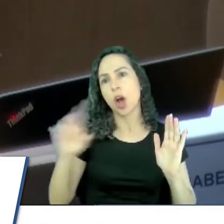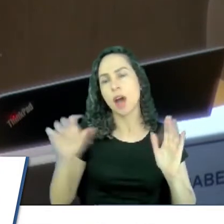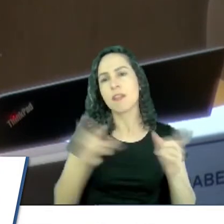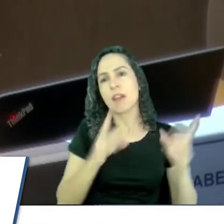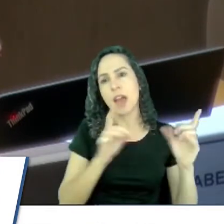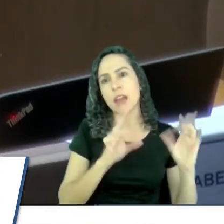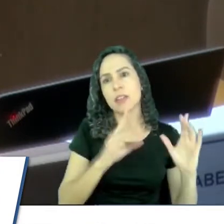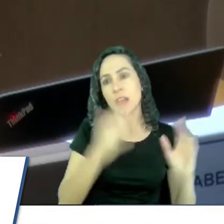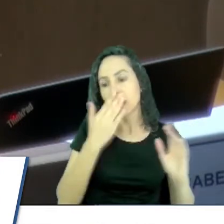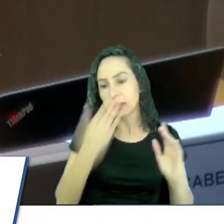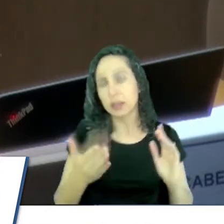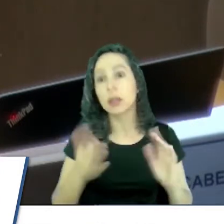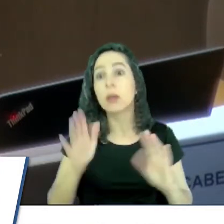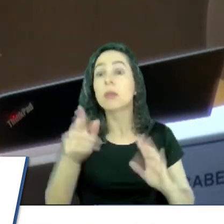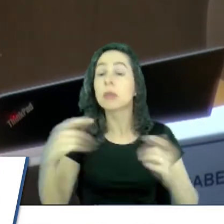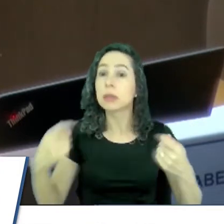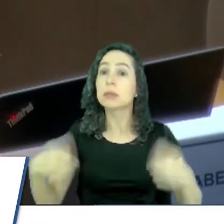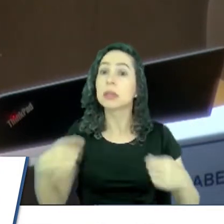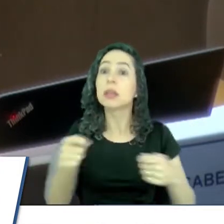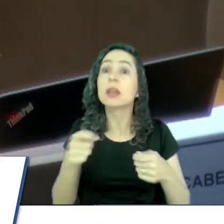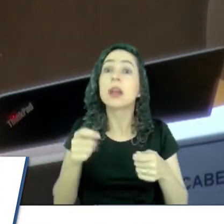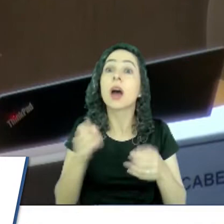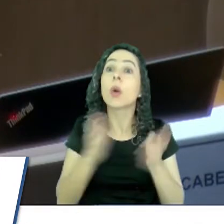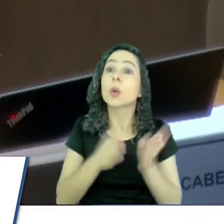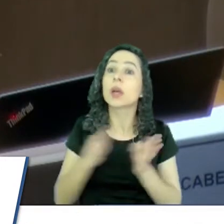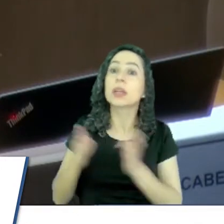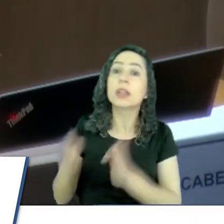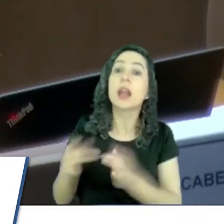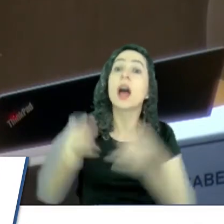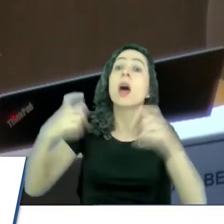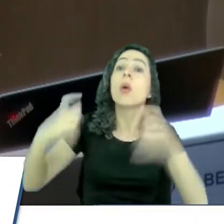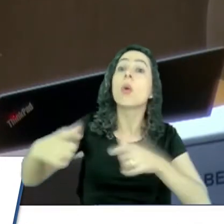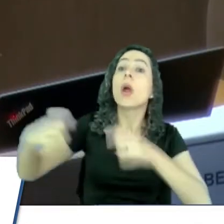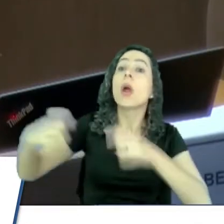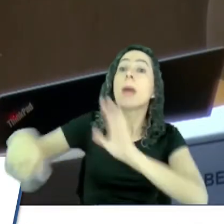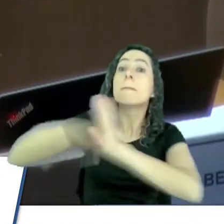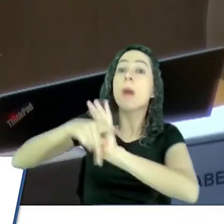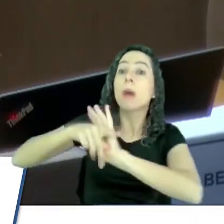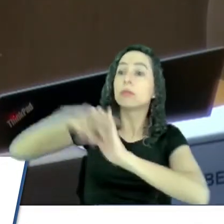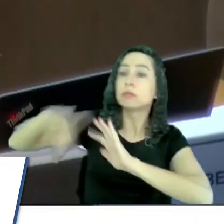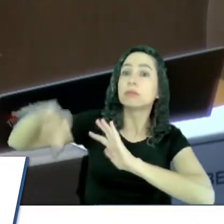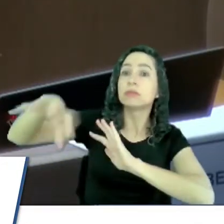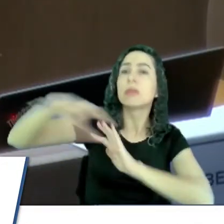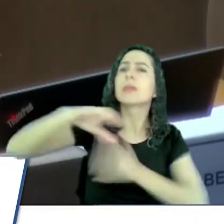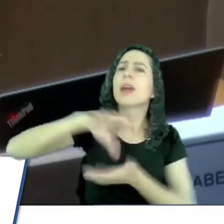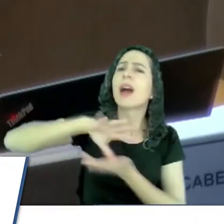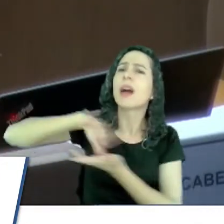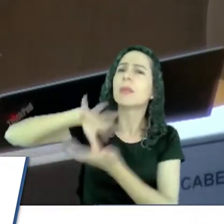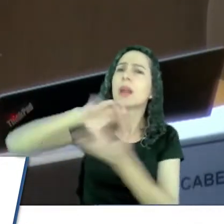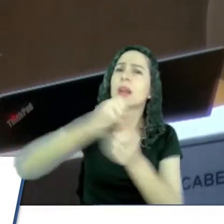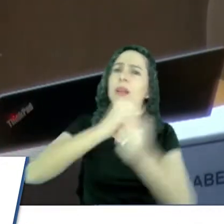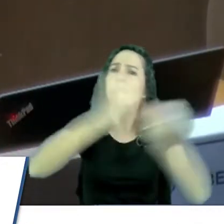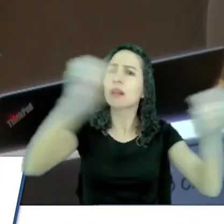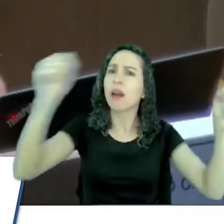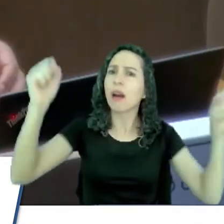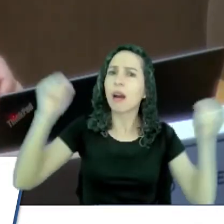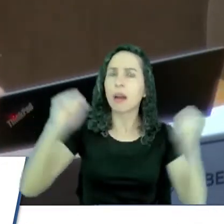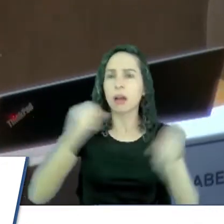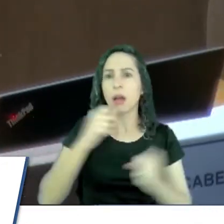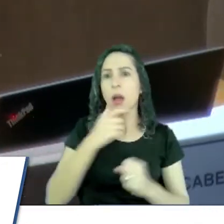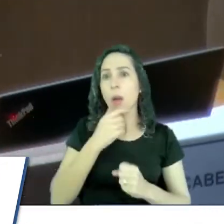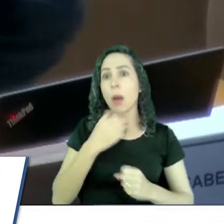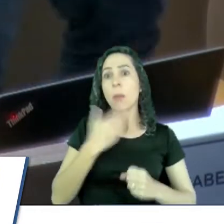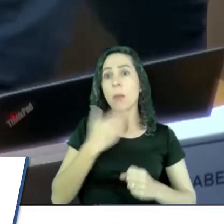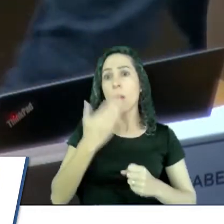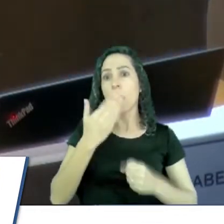aí precisa de arrumar os lugares destinados para todo mundo, porque a praça ali é grande. Por exemplo, os caras não podem ficar na porta do Torra Torra, arrumam outro